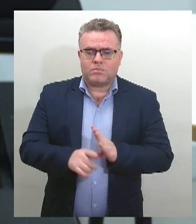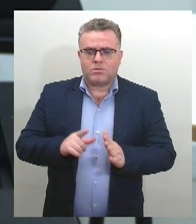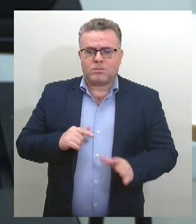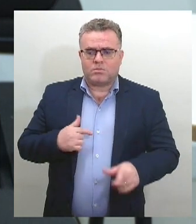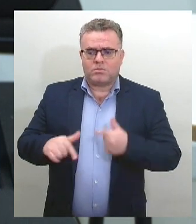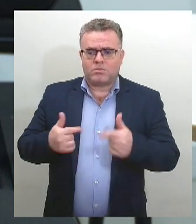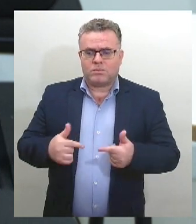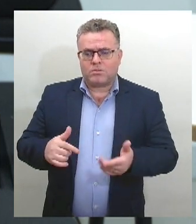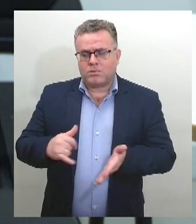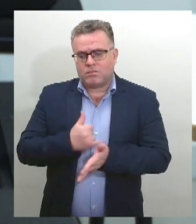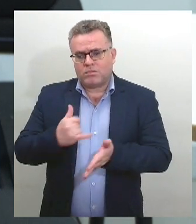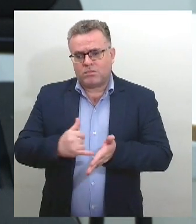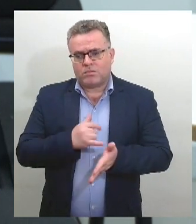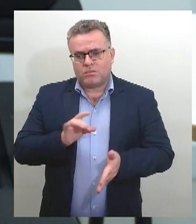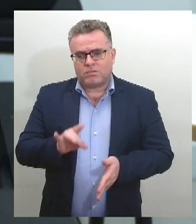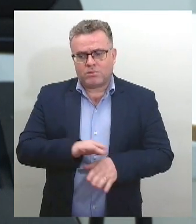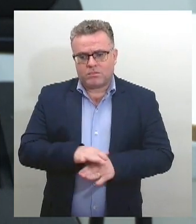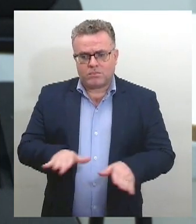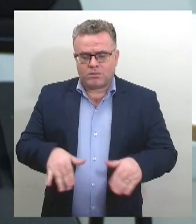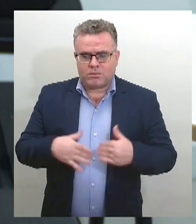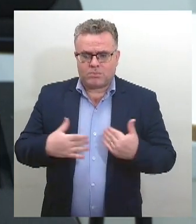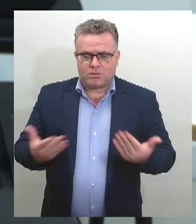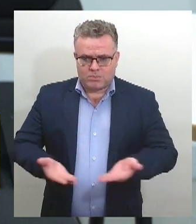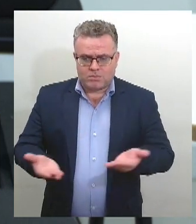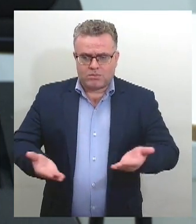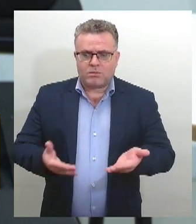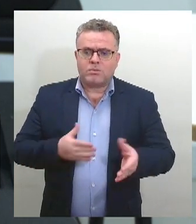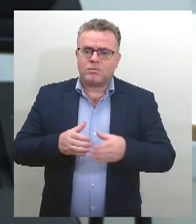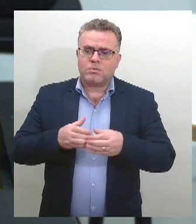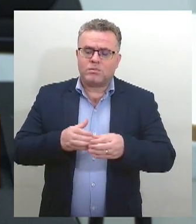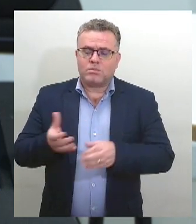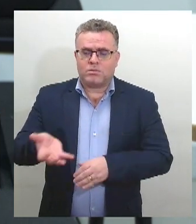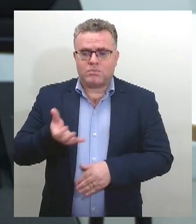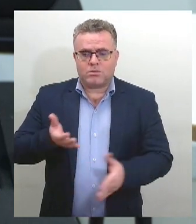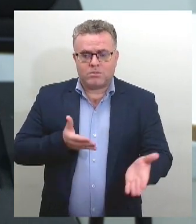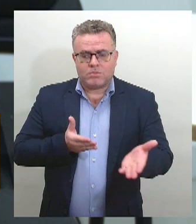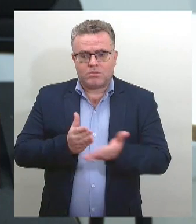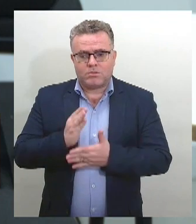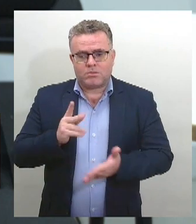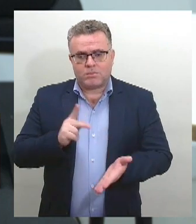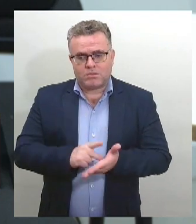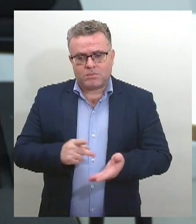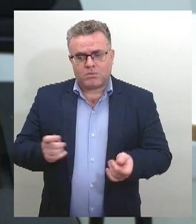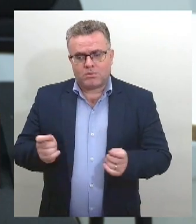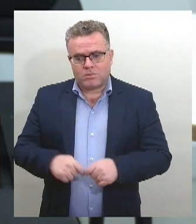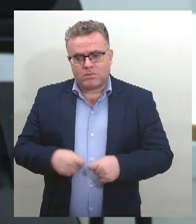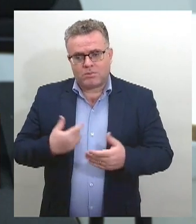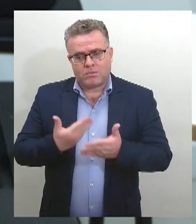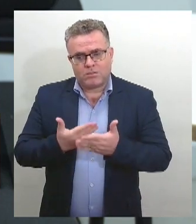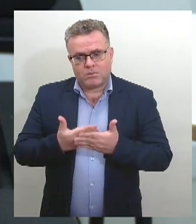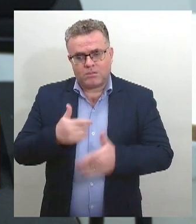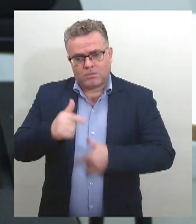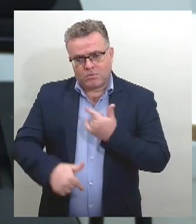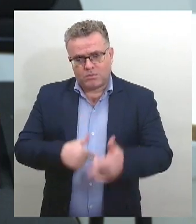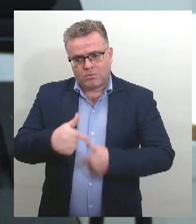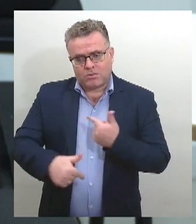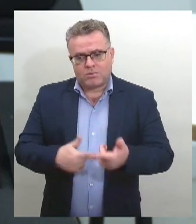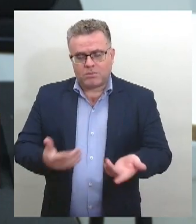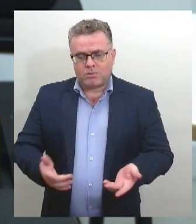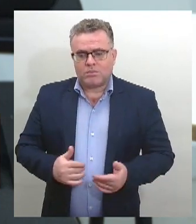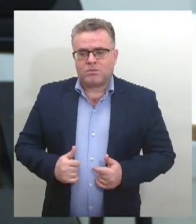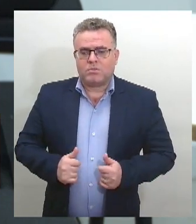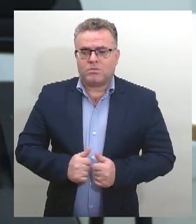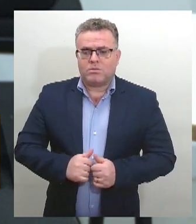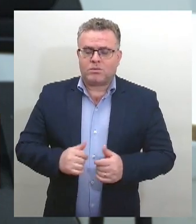Então, acaba que ocorrem esses intervalos de um contrato para o outro e é uma situação assim, bem ruim. Aí o concurso me dá uma